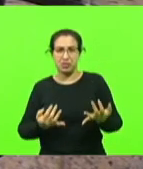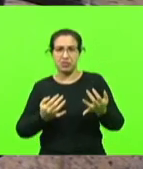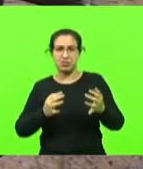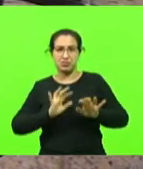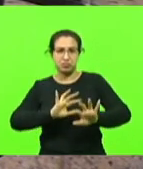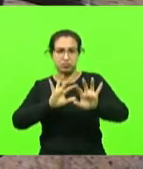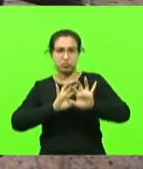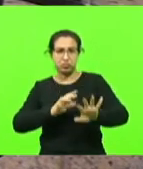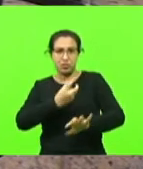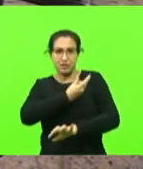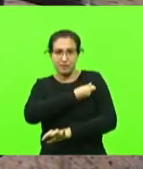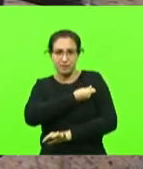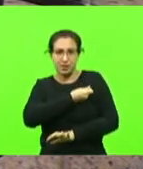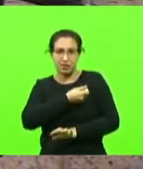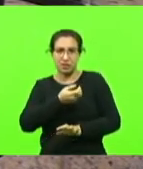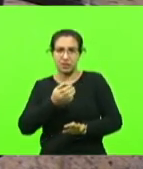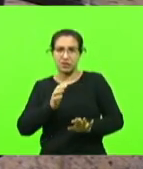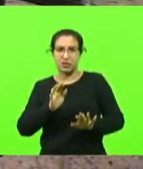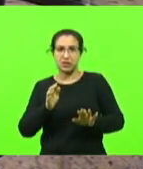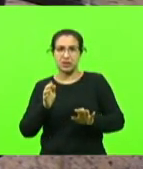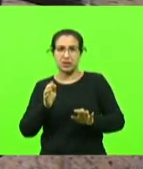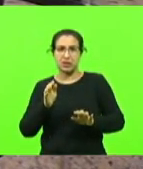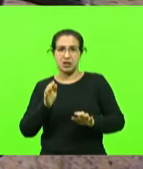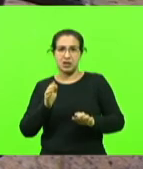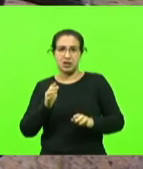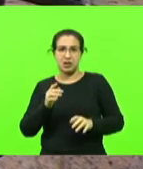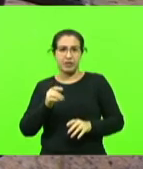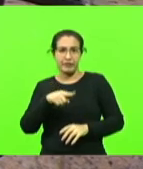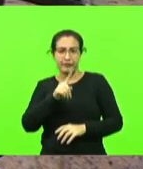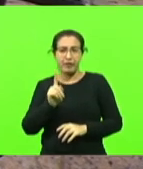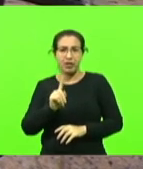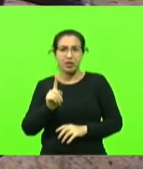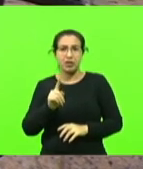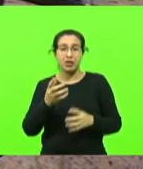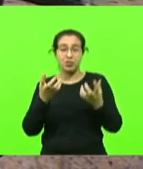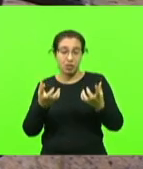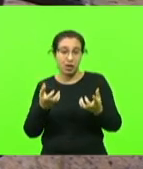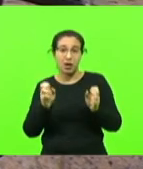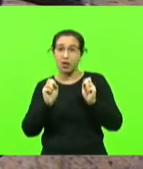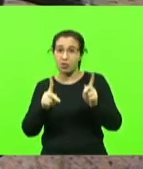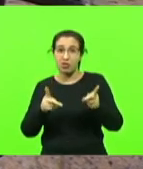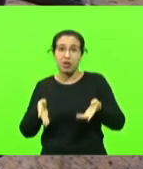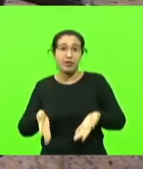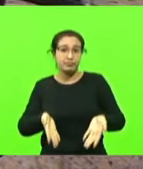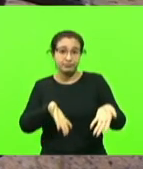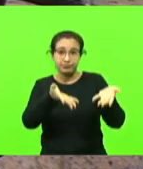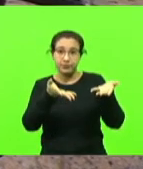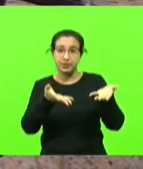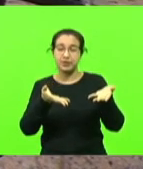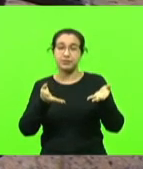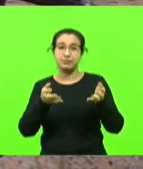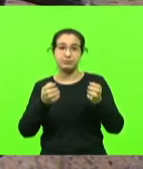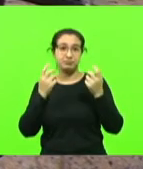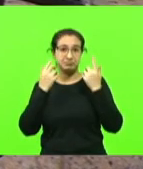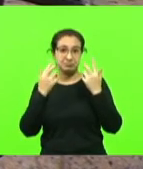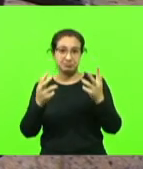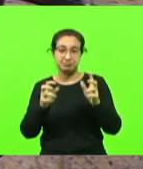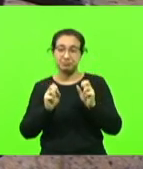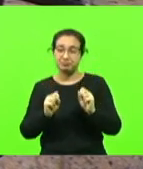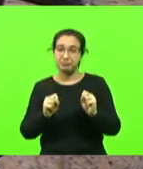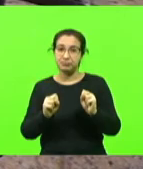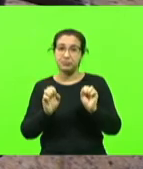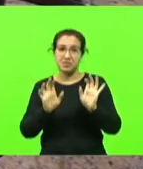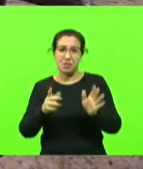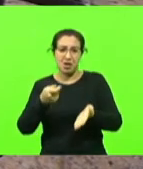vacina, tem vontade tomar, toma, vai com Deus, seja feliz, agora não